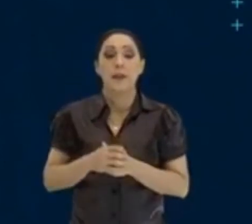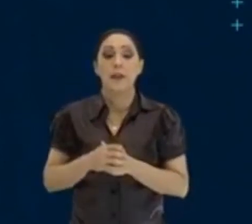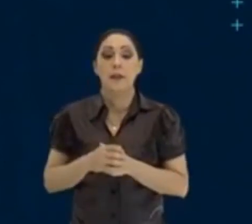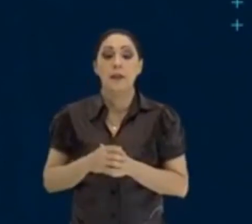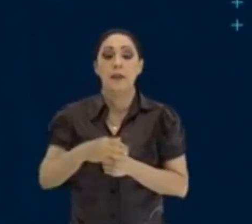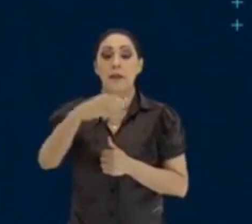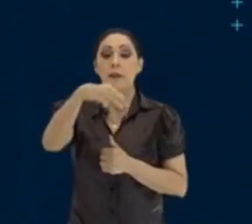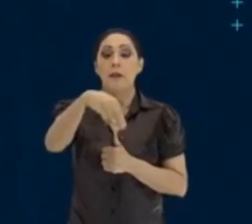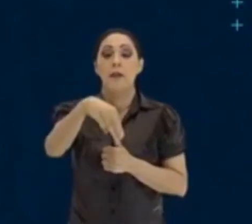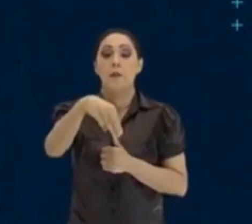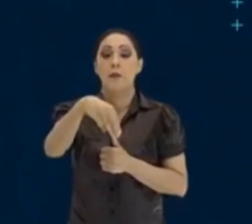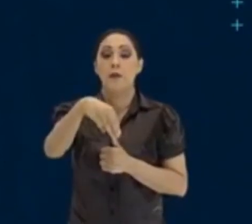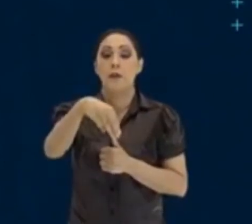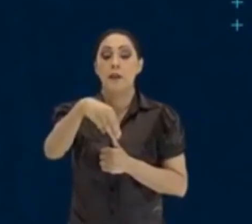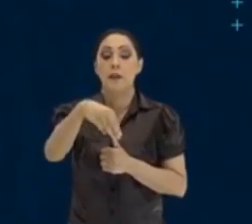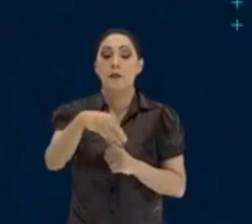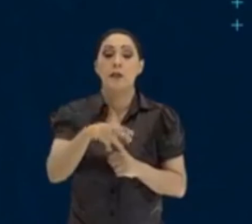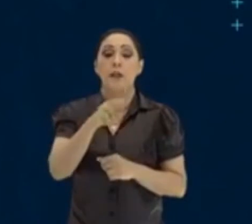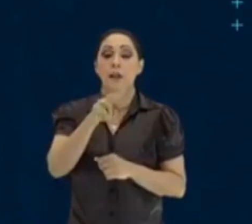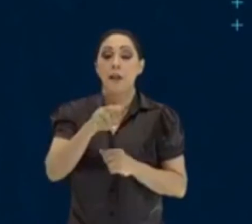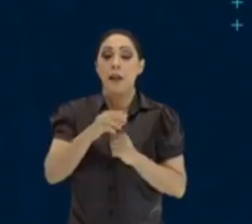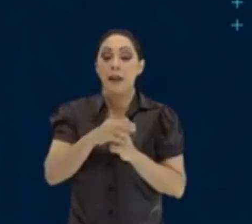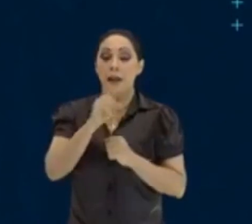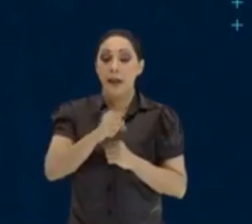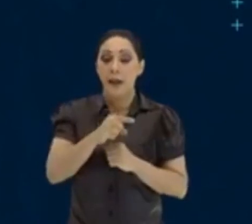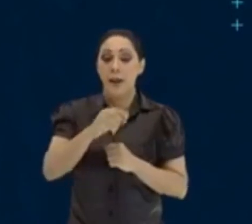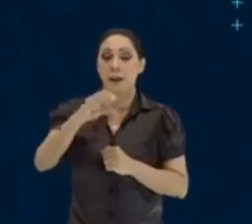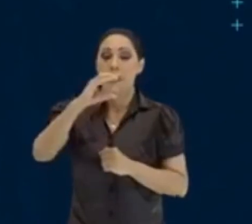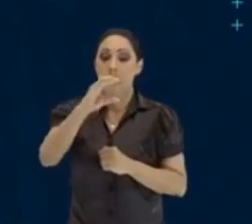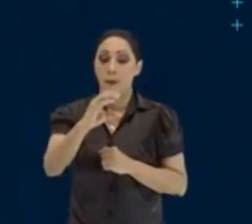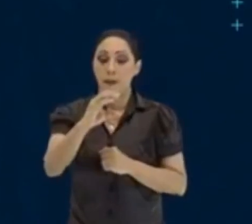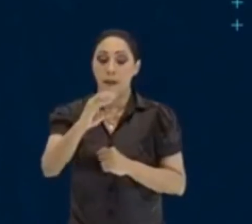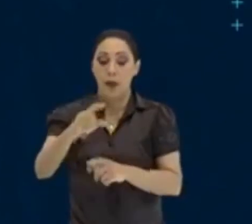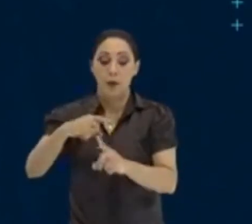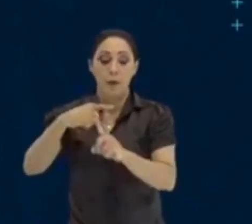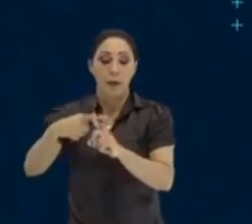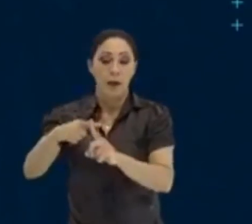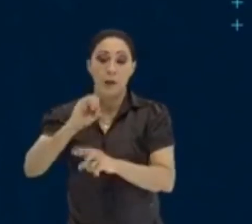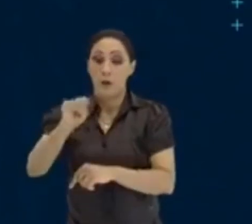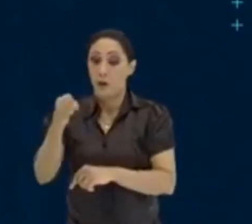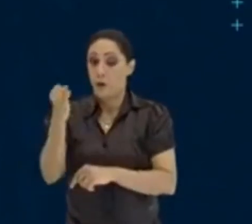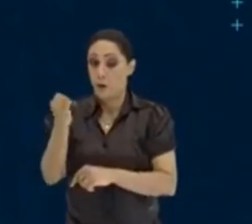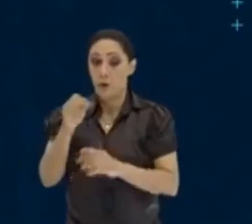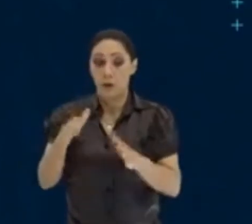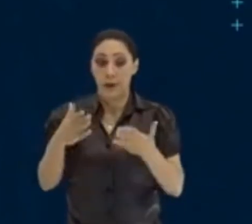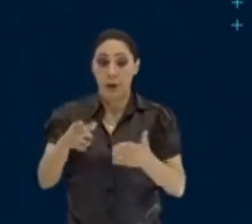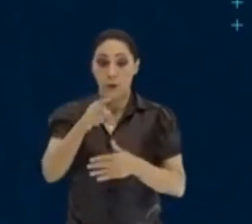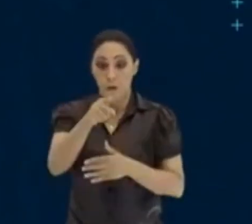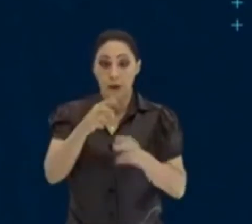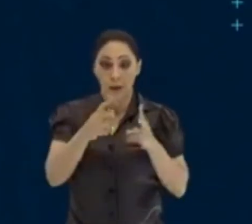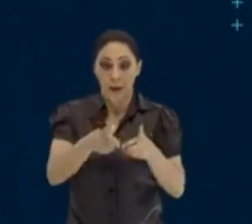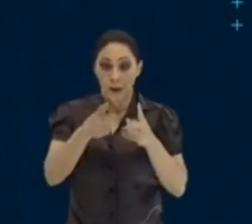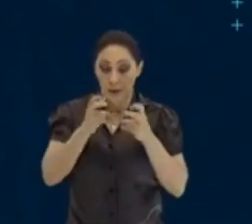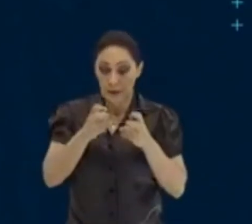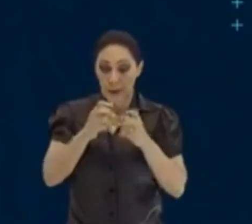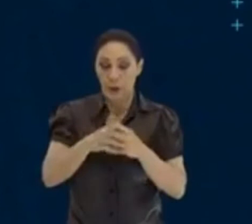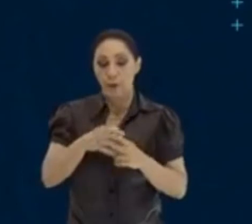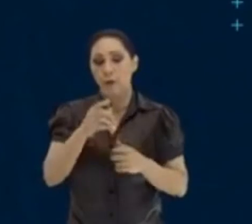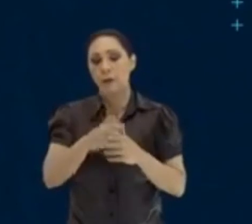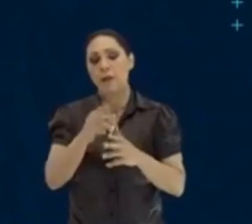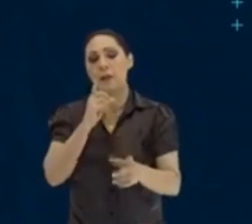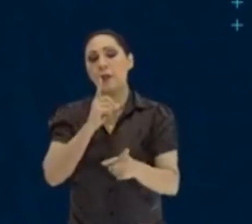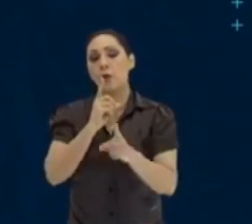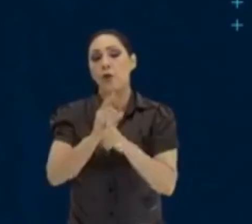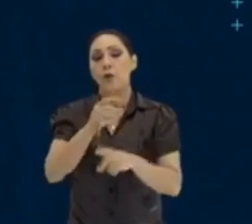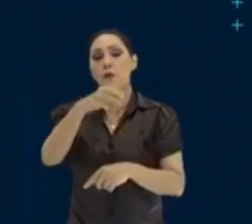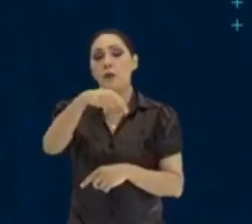montante é capital mais juros. Então, você já percebeu que para você encontrar o montante,